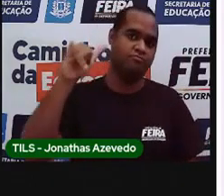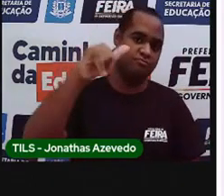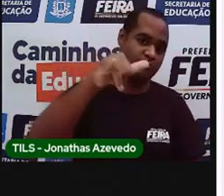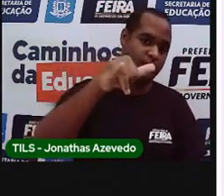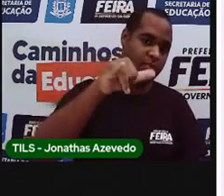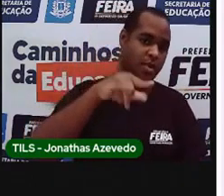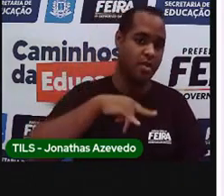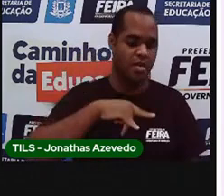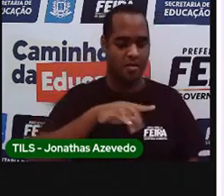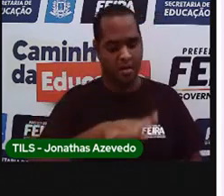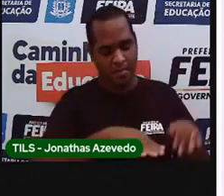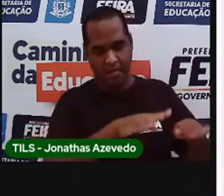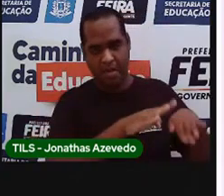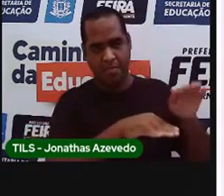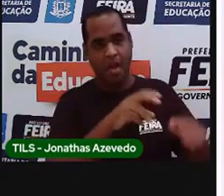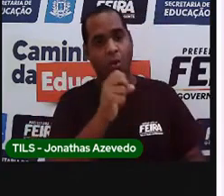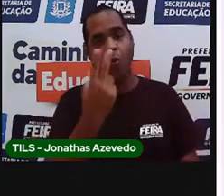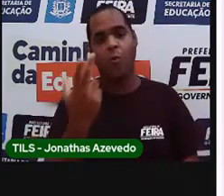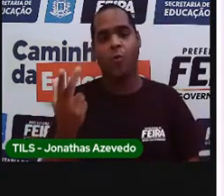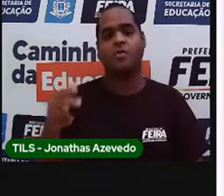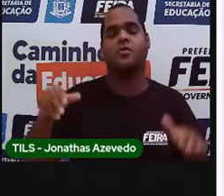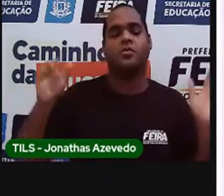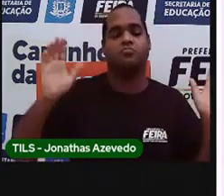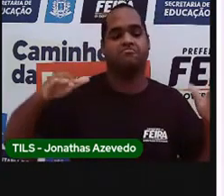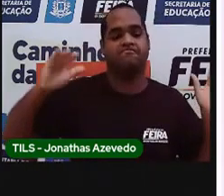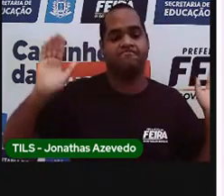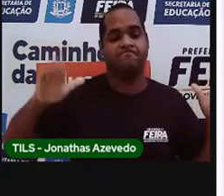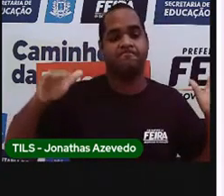Ter patas? Ou ter asas?